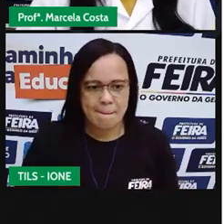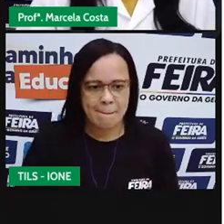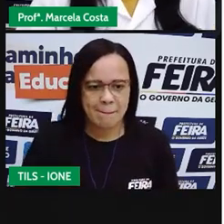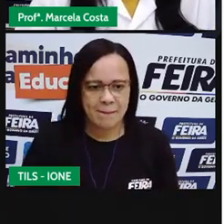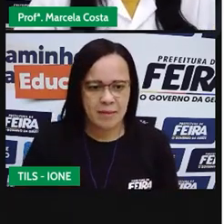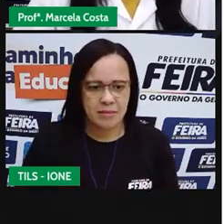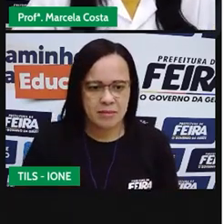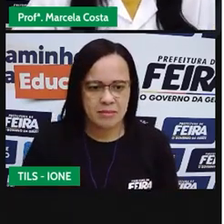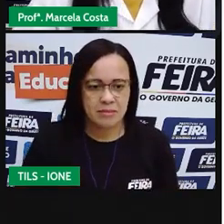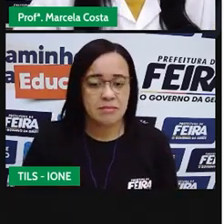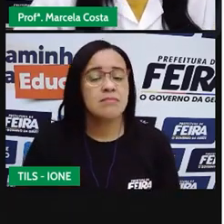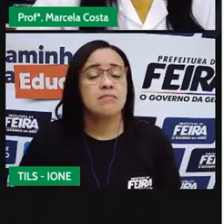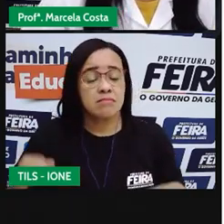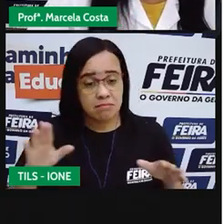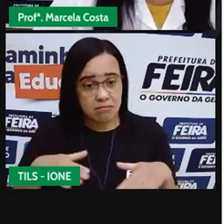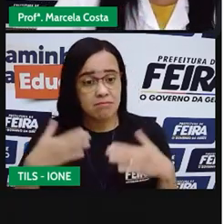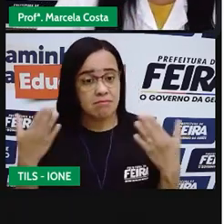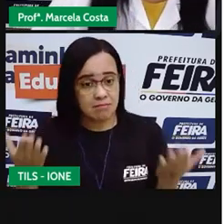então